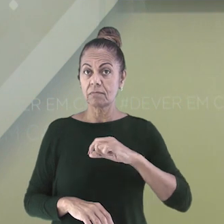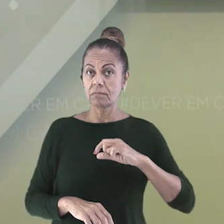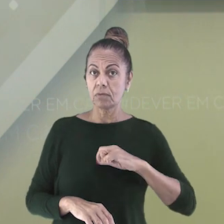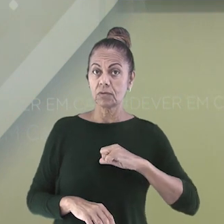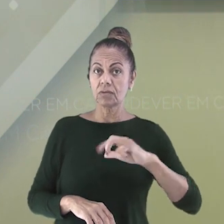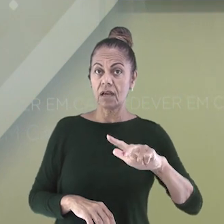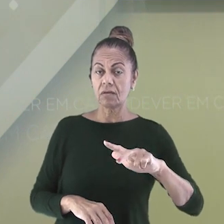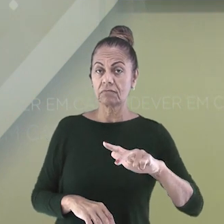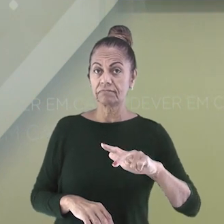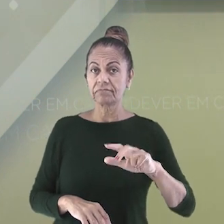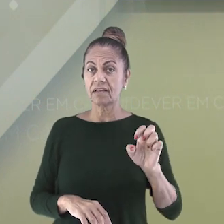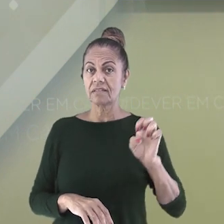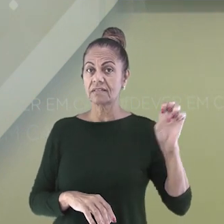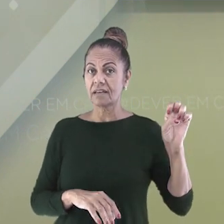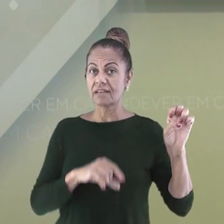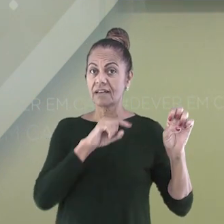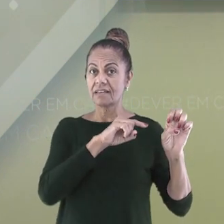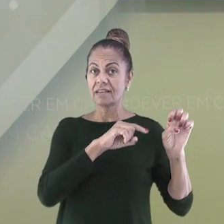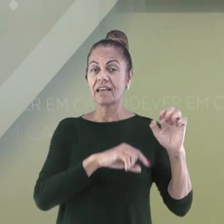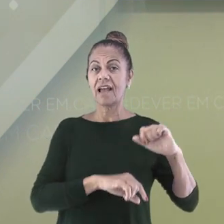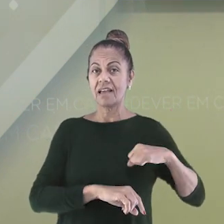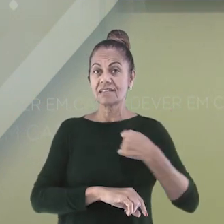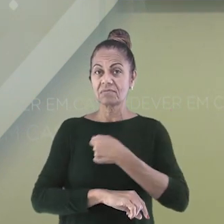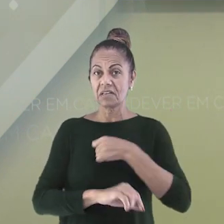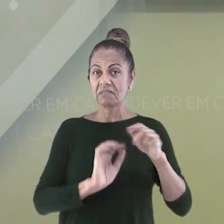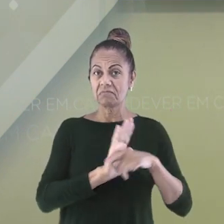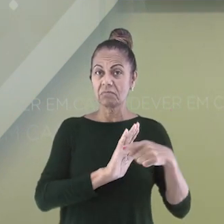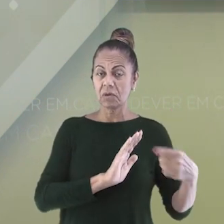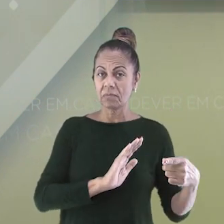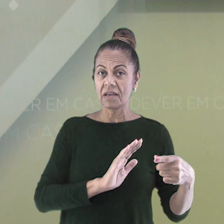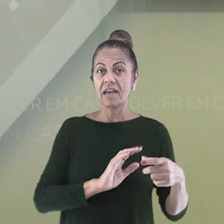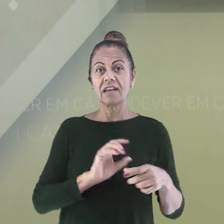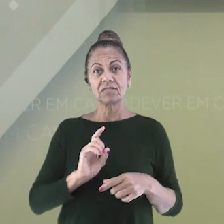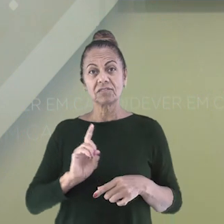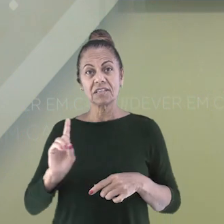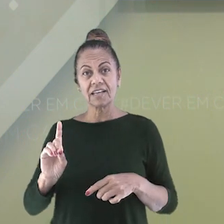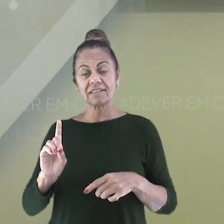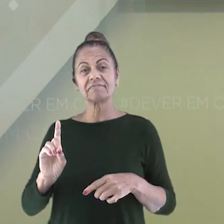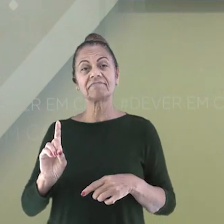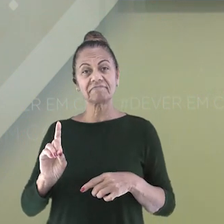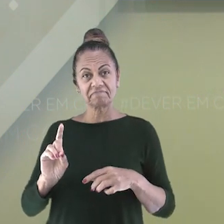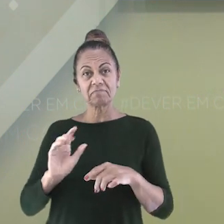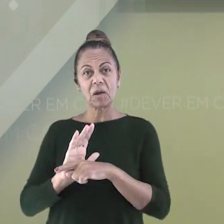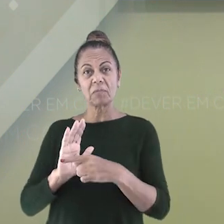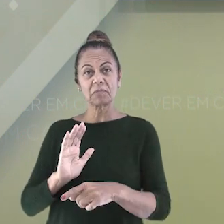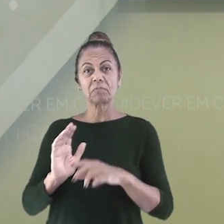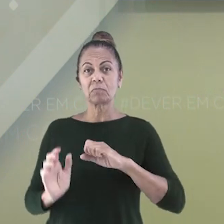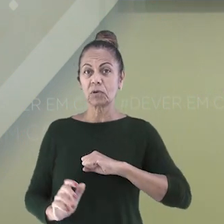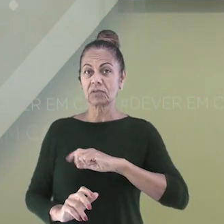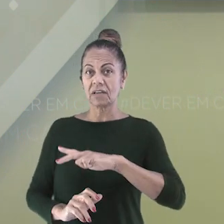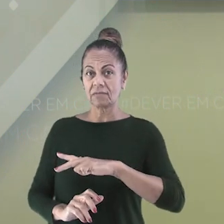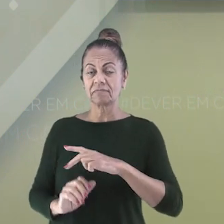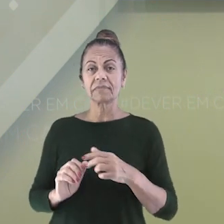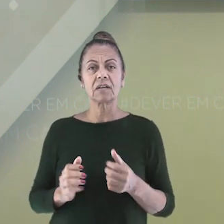esquerdo, pertencia à Espanha. E do lado direito, Portugal. Lembrando que essa